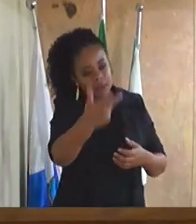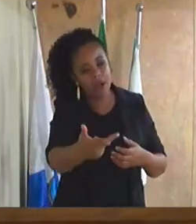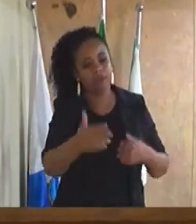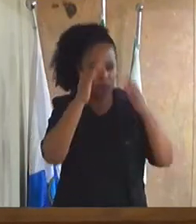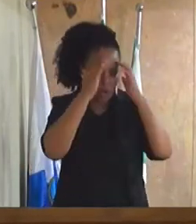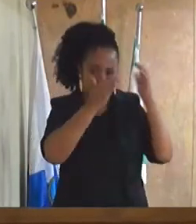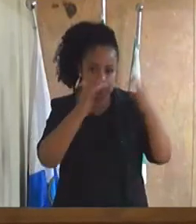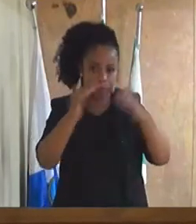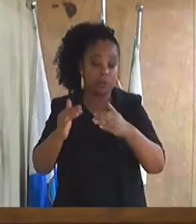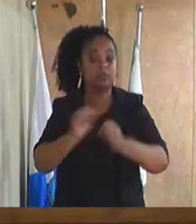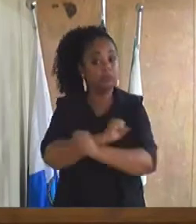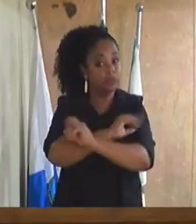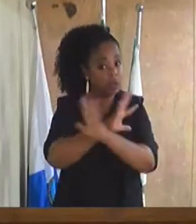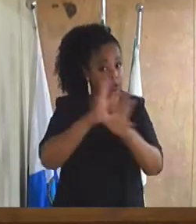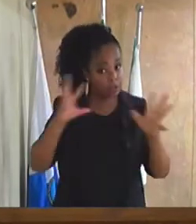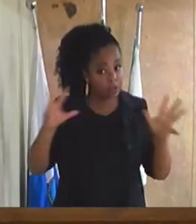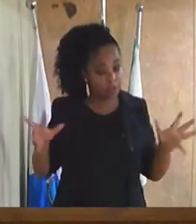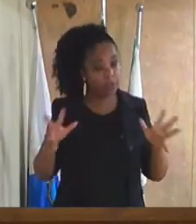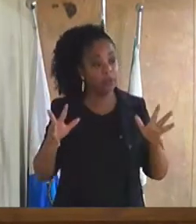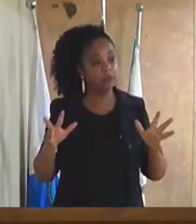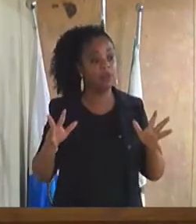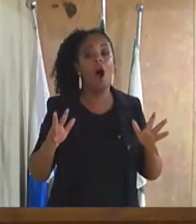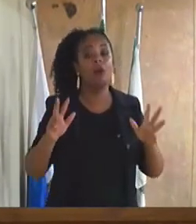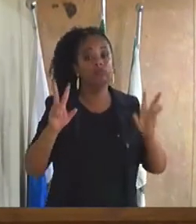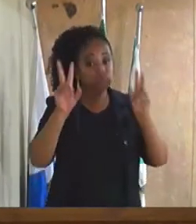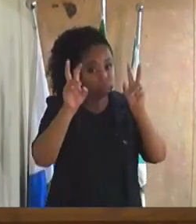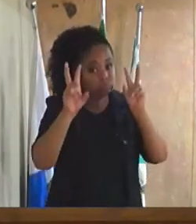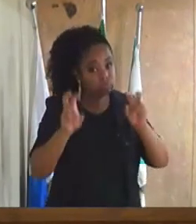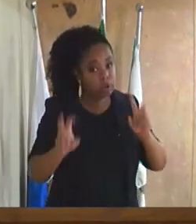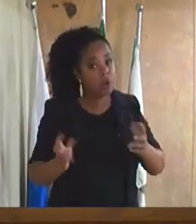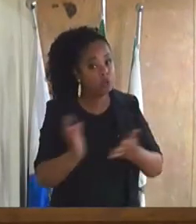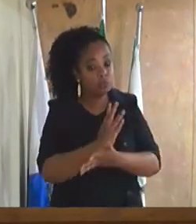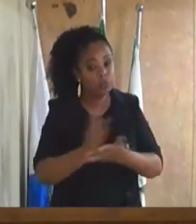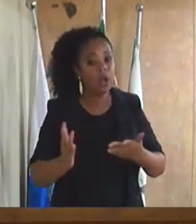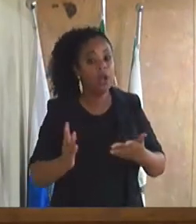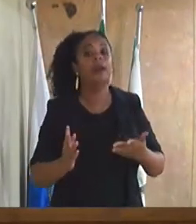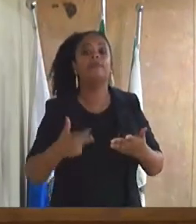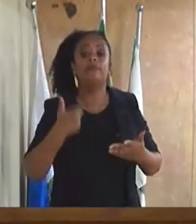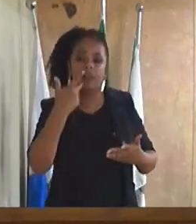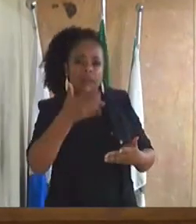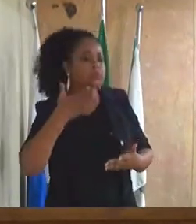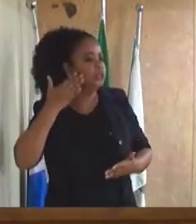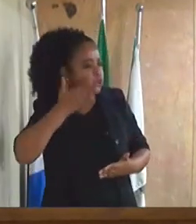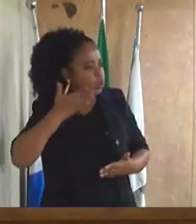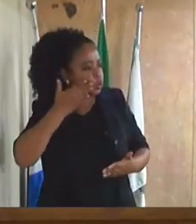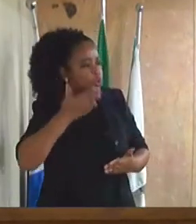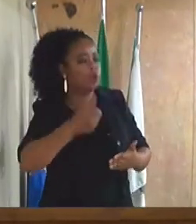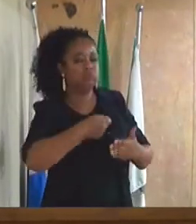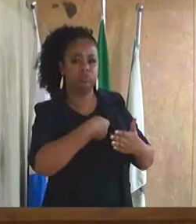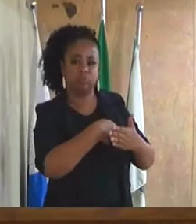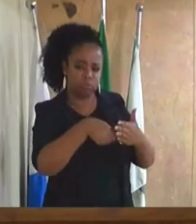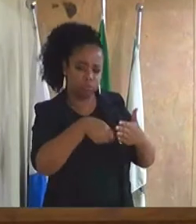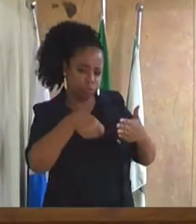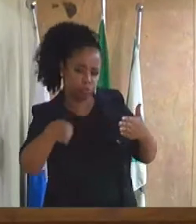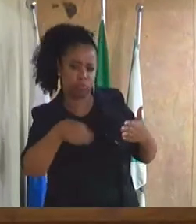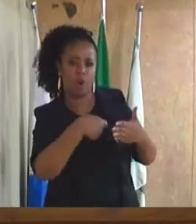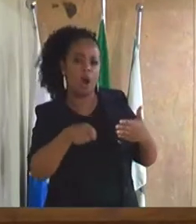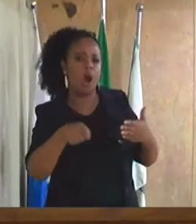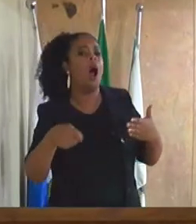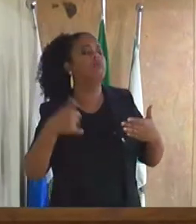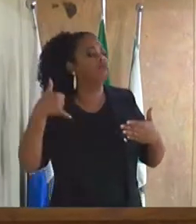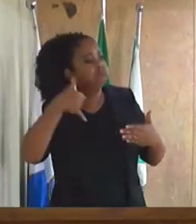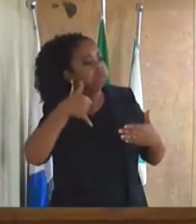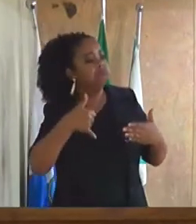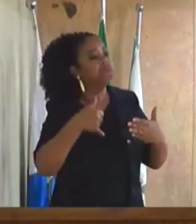esclarecimentos enquanto vossa excelência discursava já estava aqui fazendo os contatos para que possa